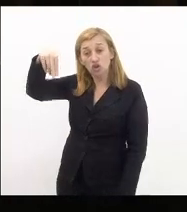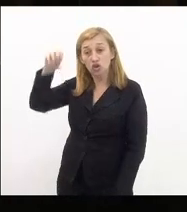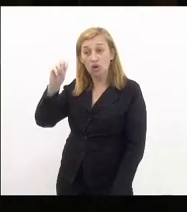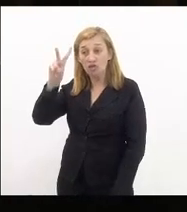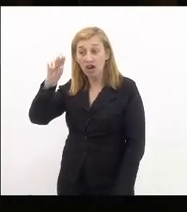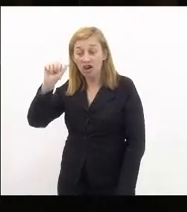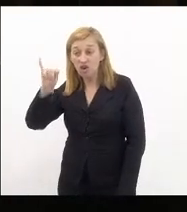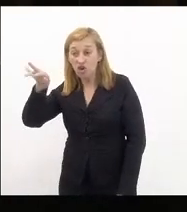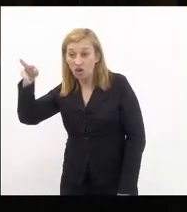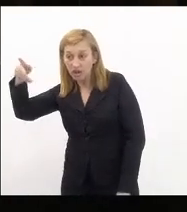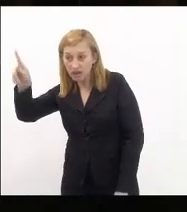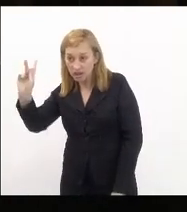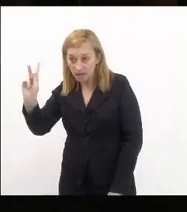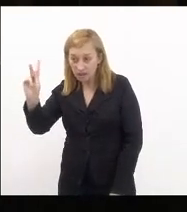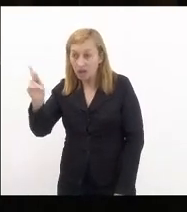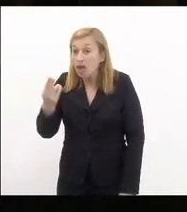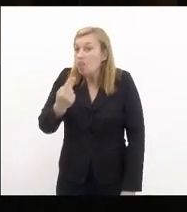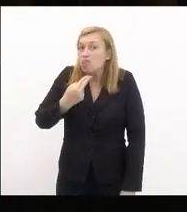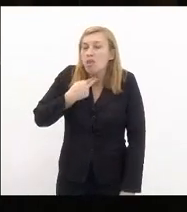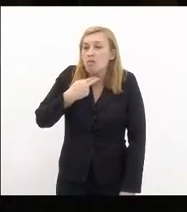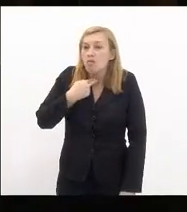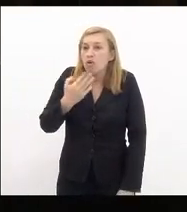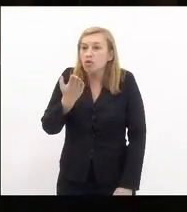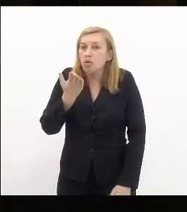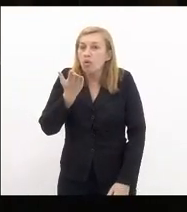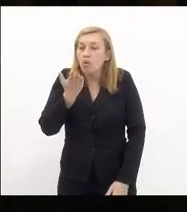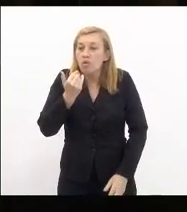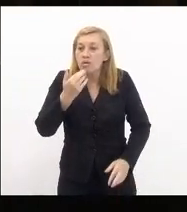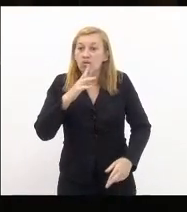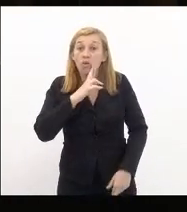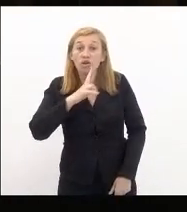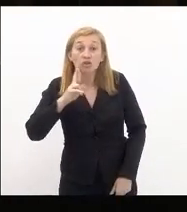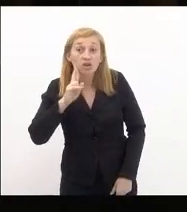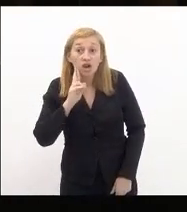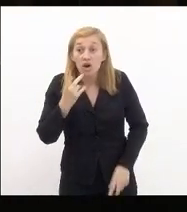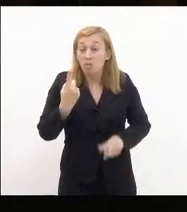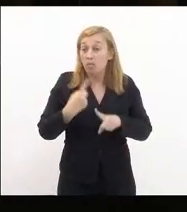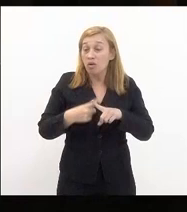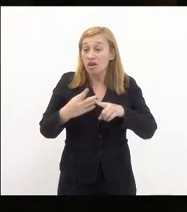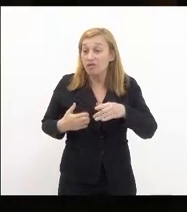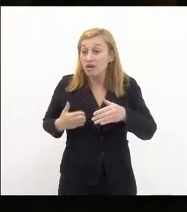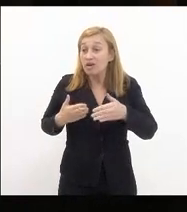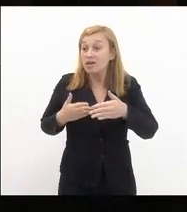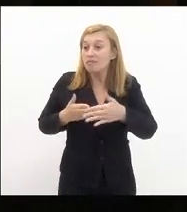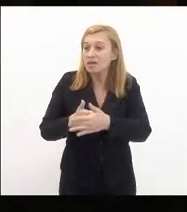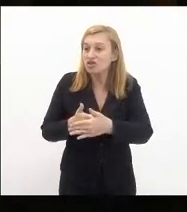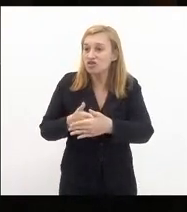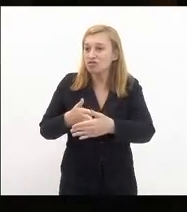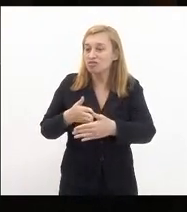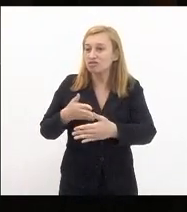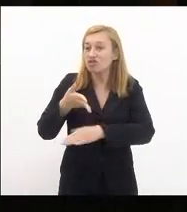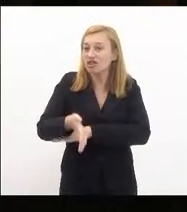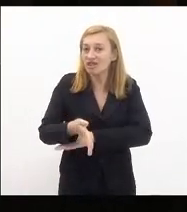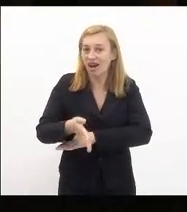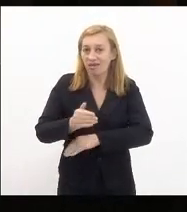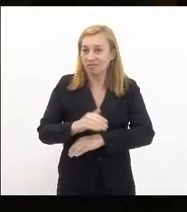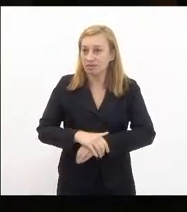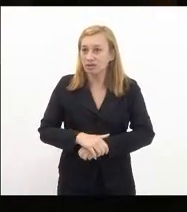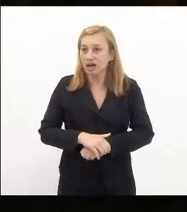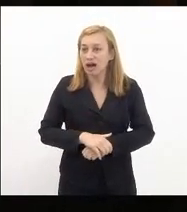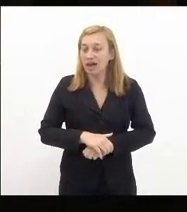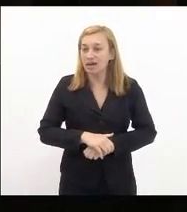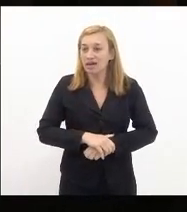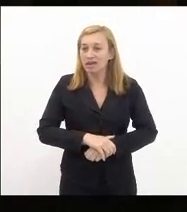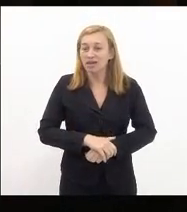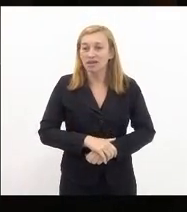não pôde almoçar comer no restaurante porque foi impedido de entrar impedido de entrar porque